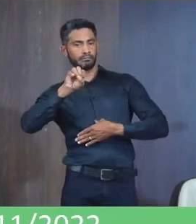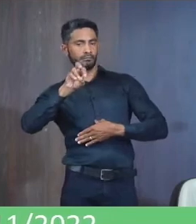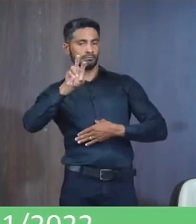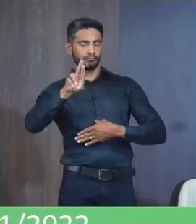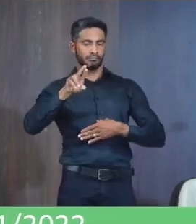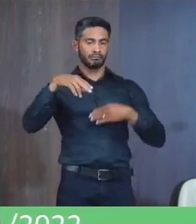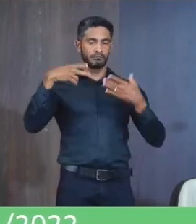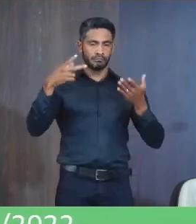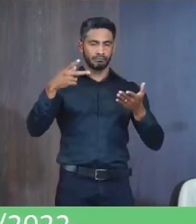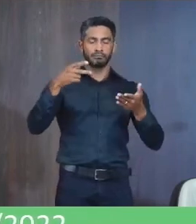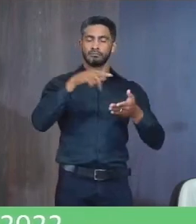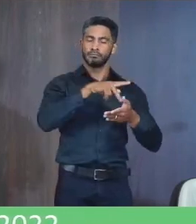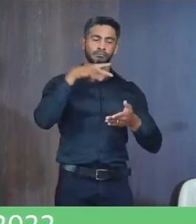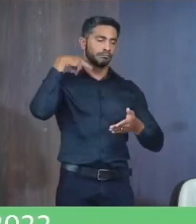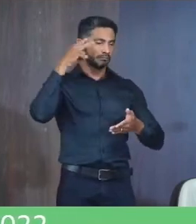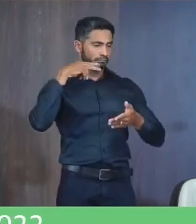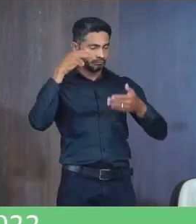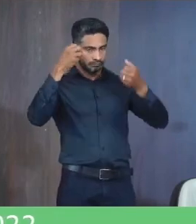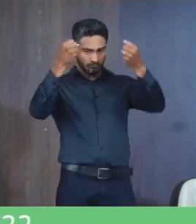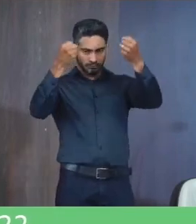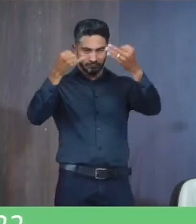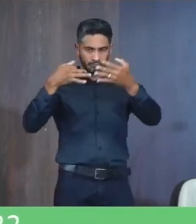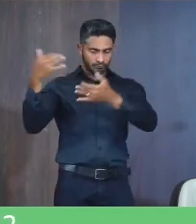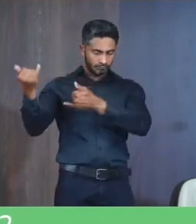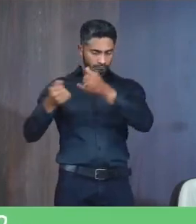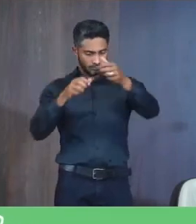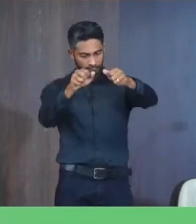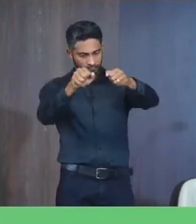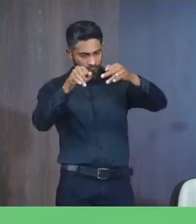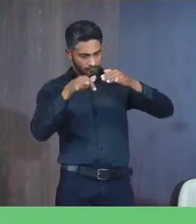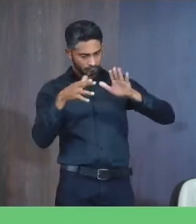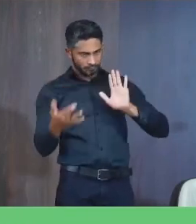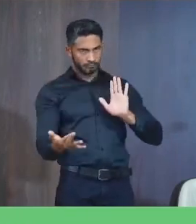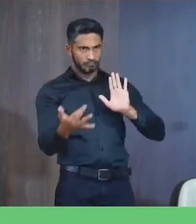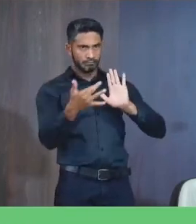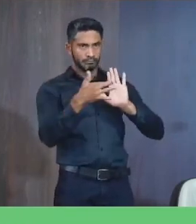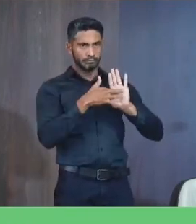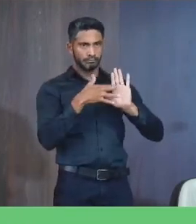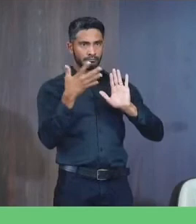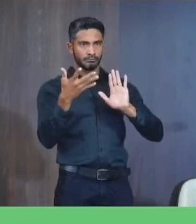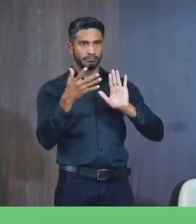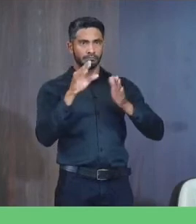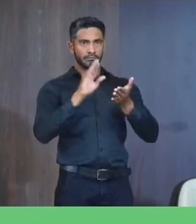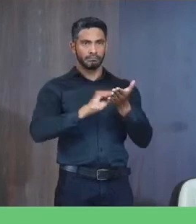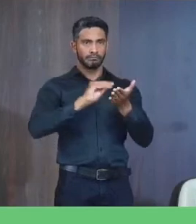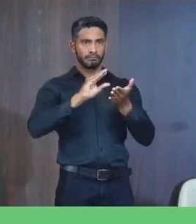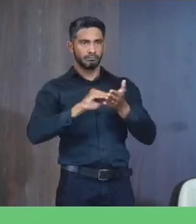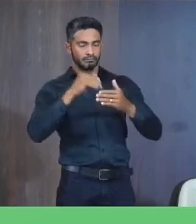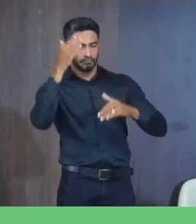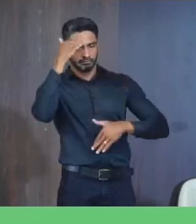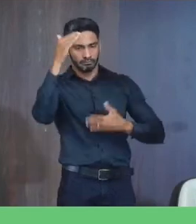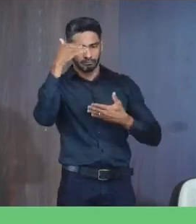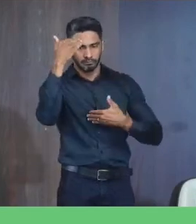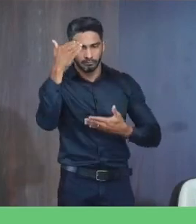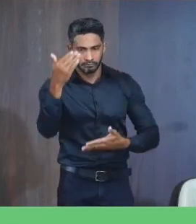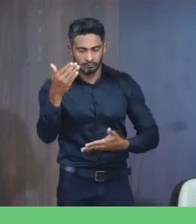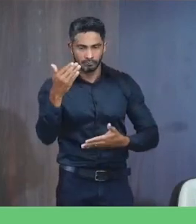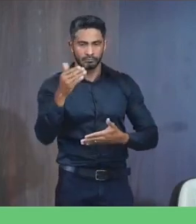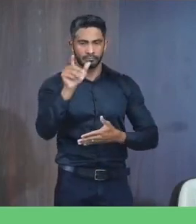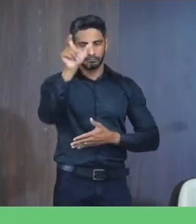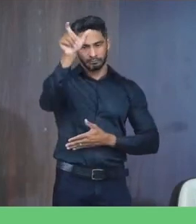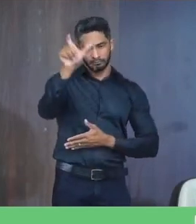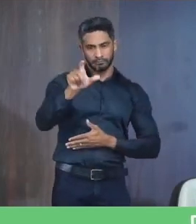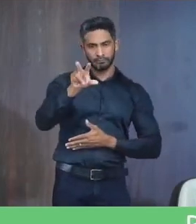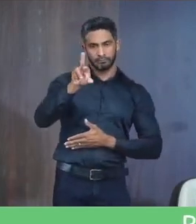senhor presidente O vereador Subassinado Vem após ouvir o plenário Na forma regimental Requerer Que concheata Moção com voto de congratulação Com o senhor